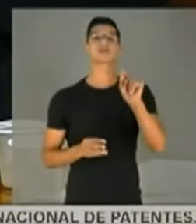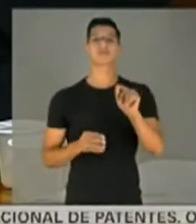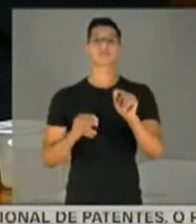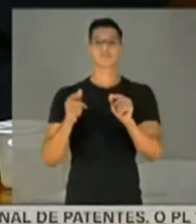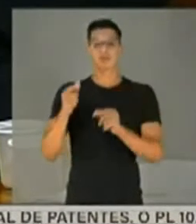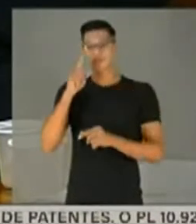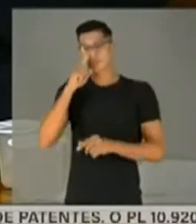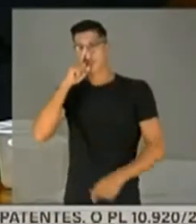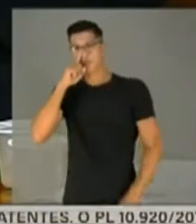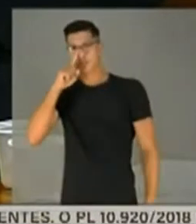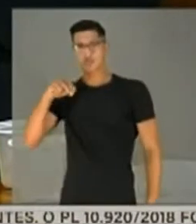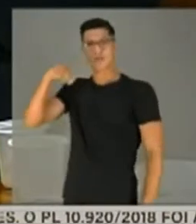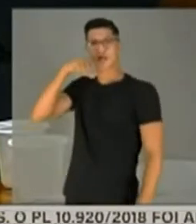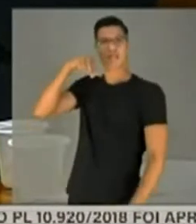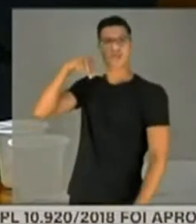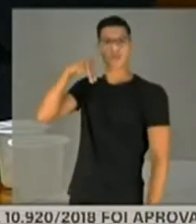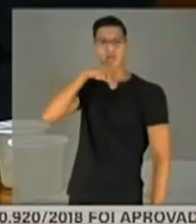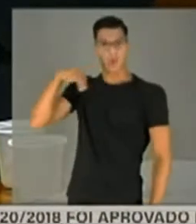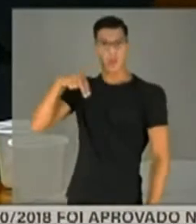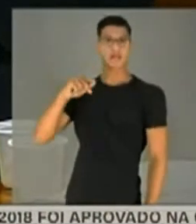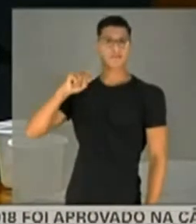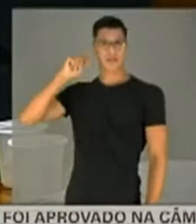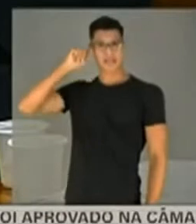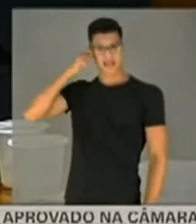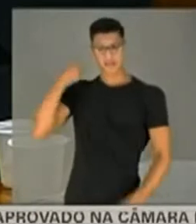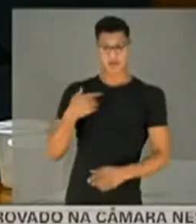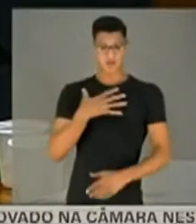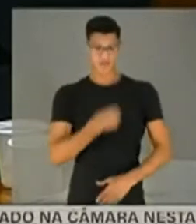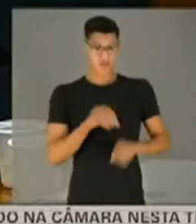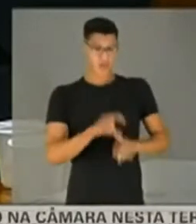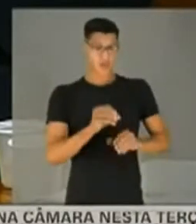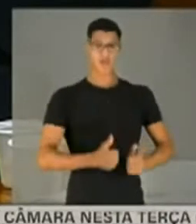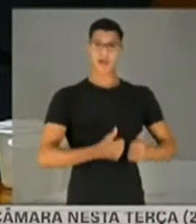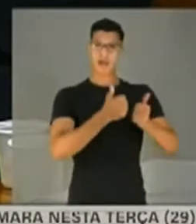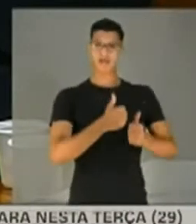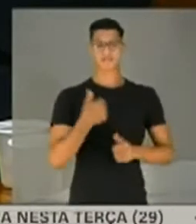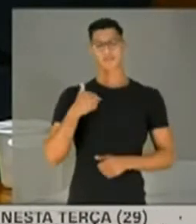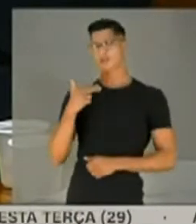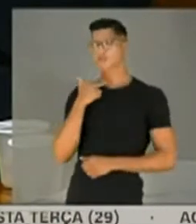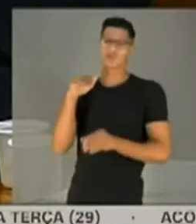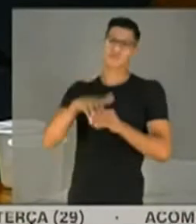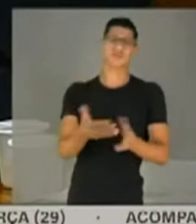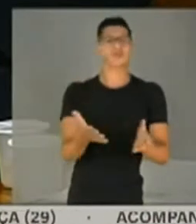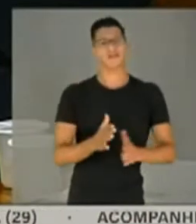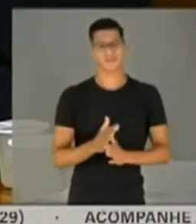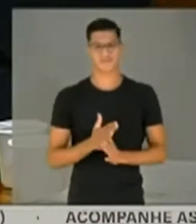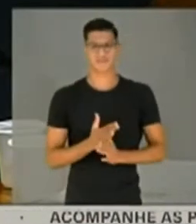corri o risco de ter uma nora negra, porque os filhos foram bem educados, eu não posso votar nele.